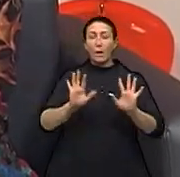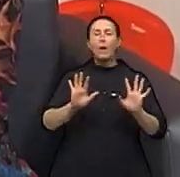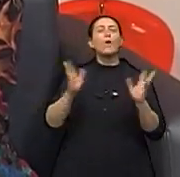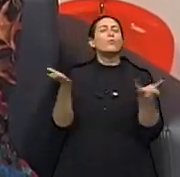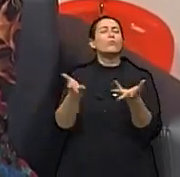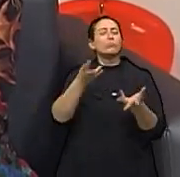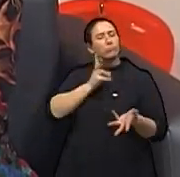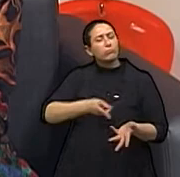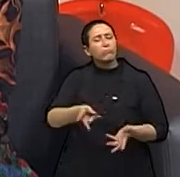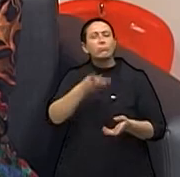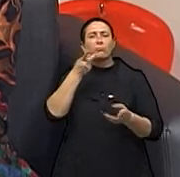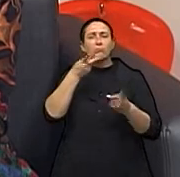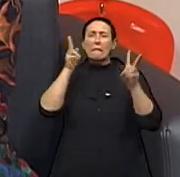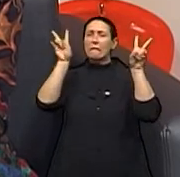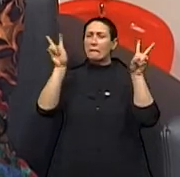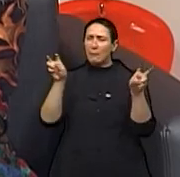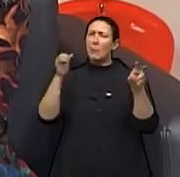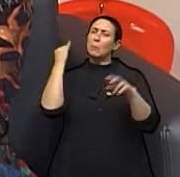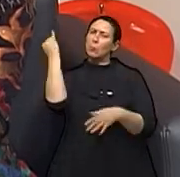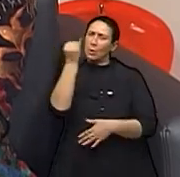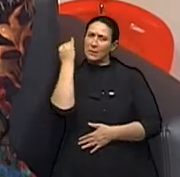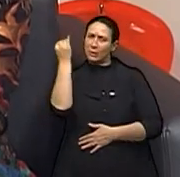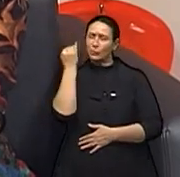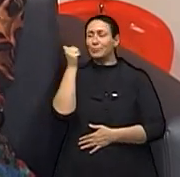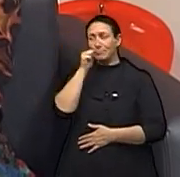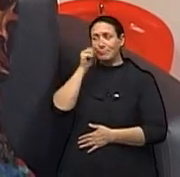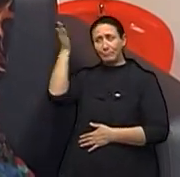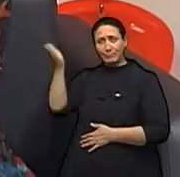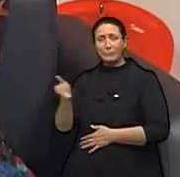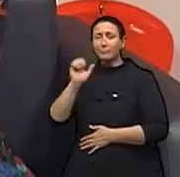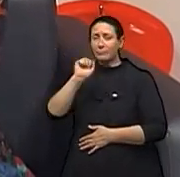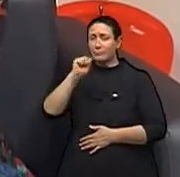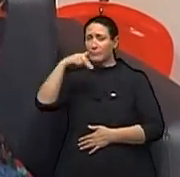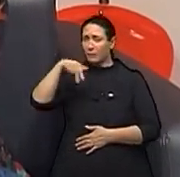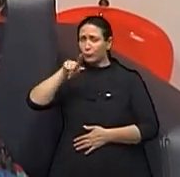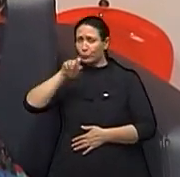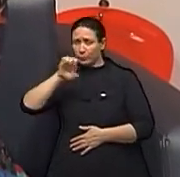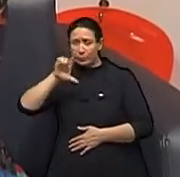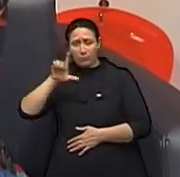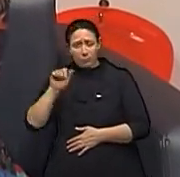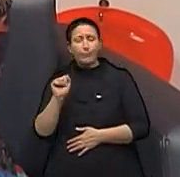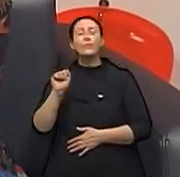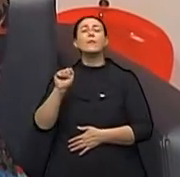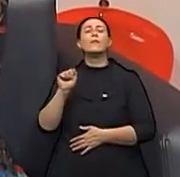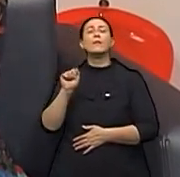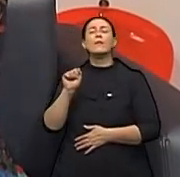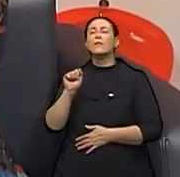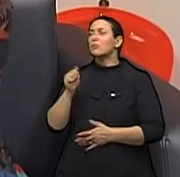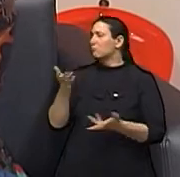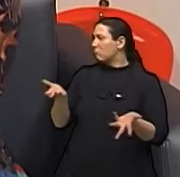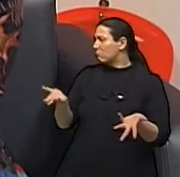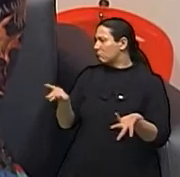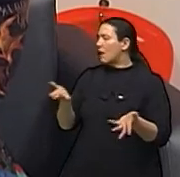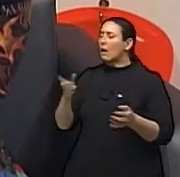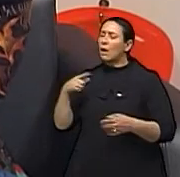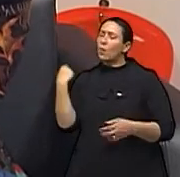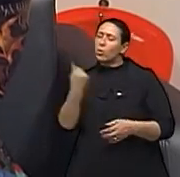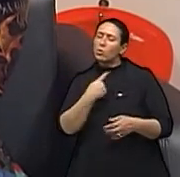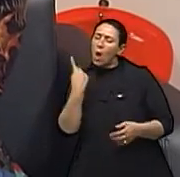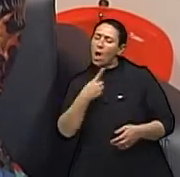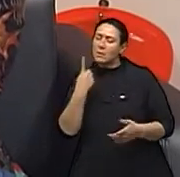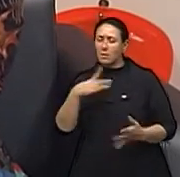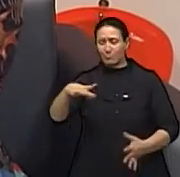esse tema tão importante, né? A gente vai para outro espaço, não sei se eu posso dizer isso,